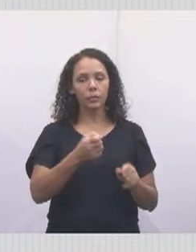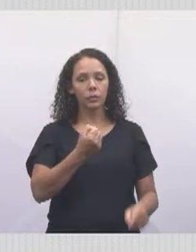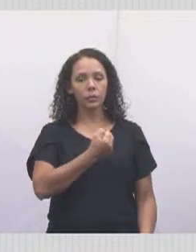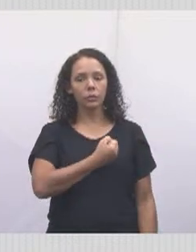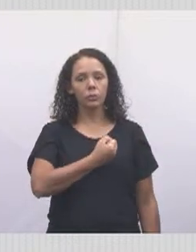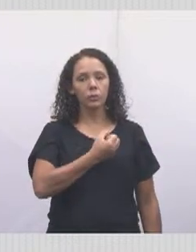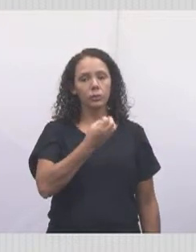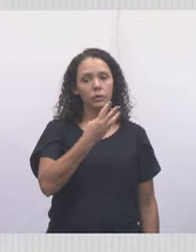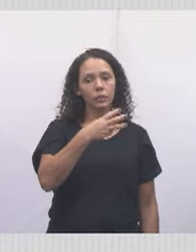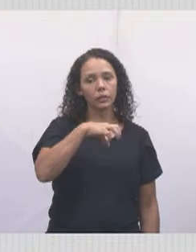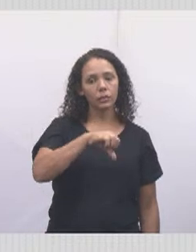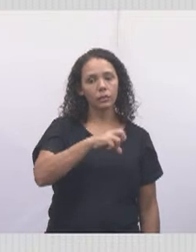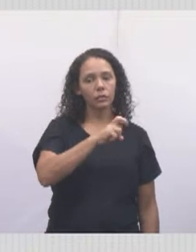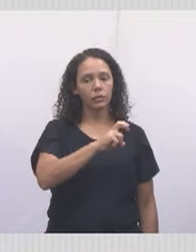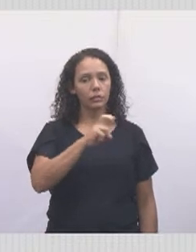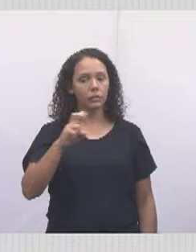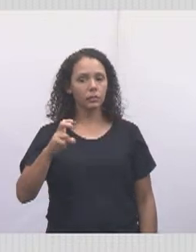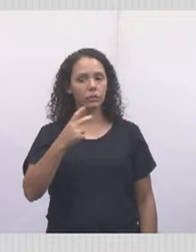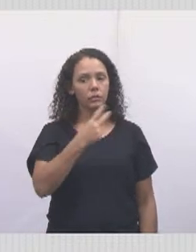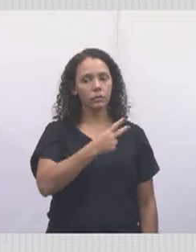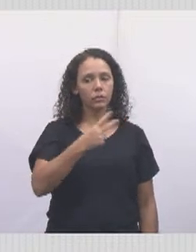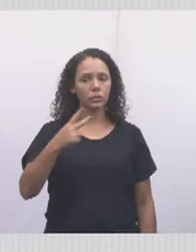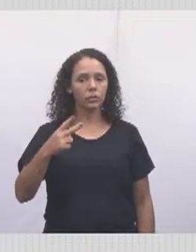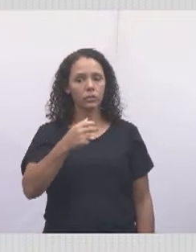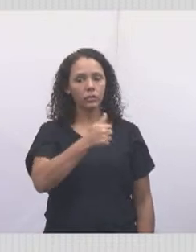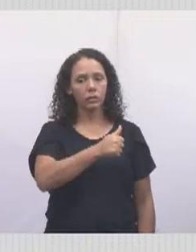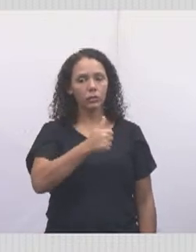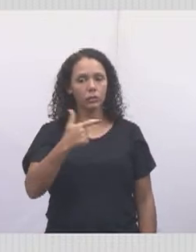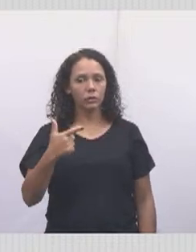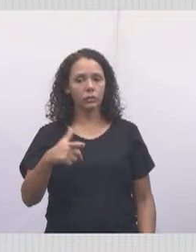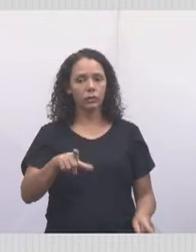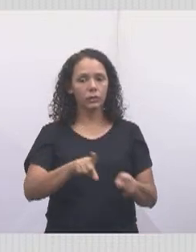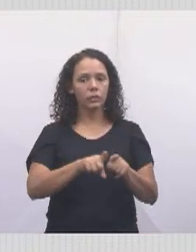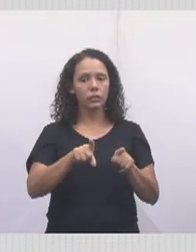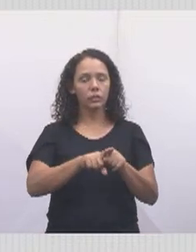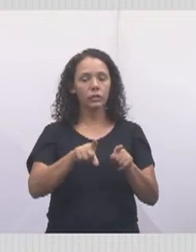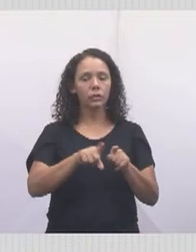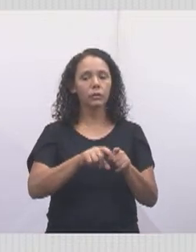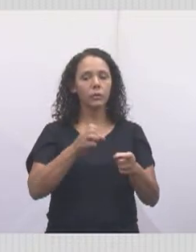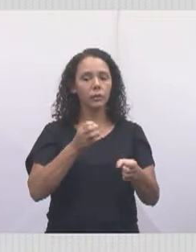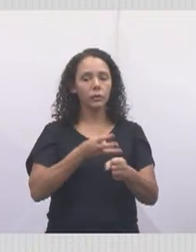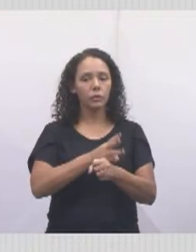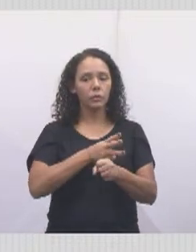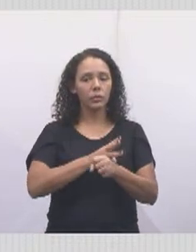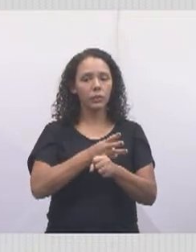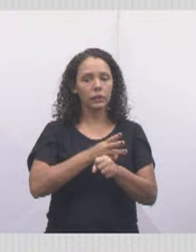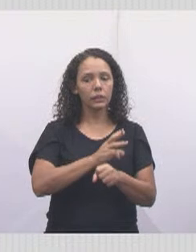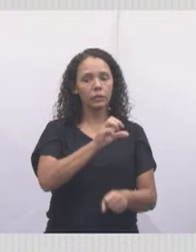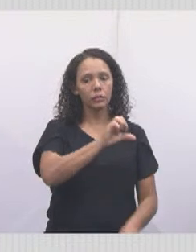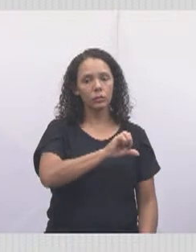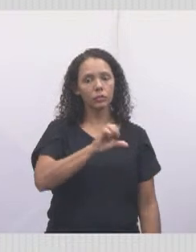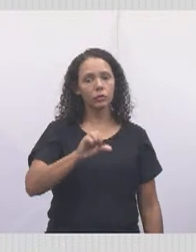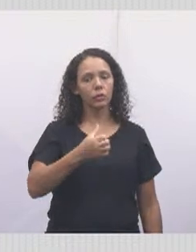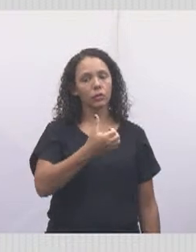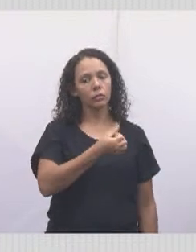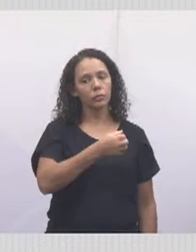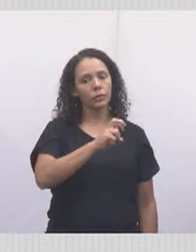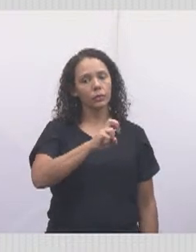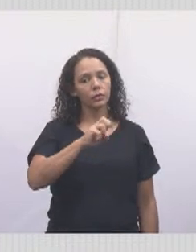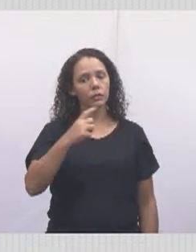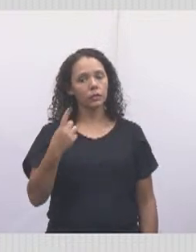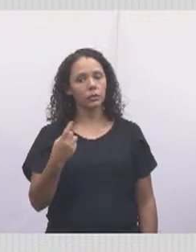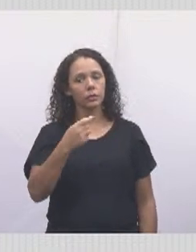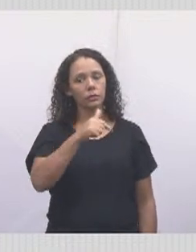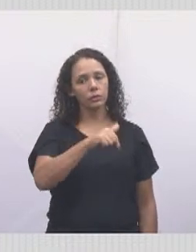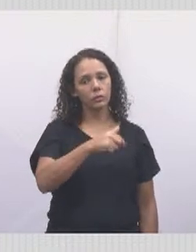3955-2212, também tem aqui embaixo aí o WhatsApp, tem gabinete